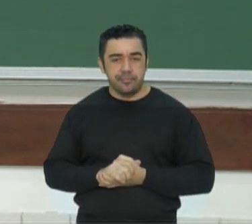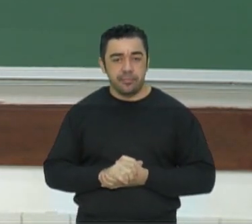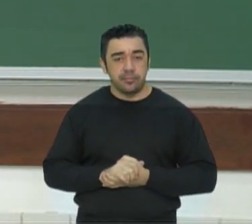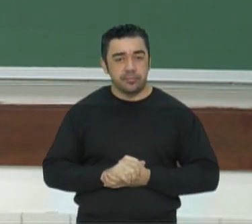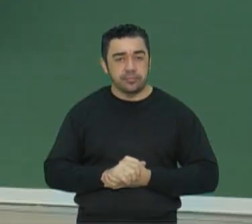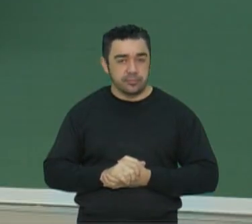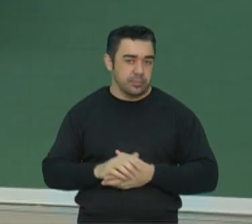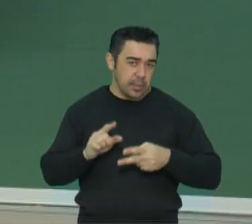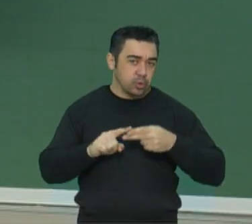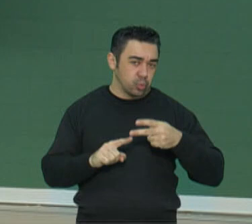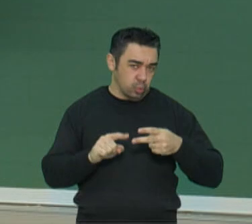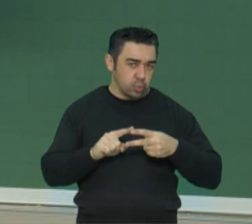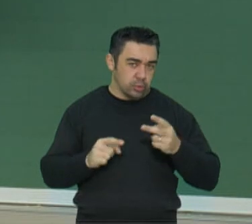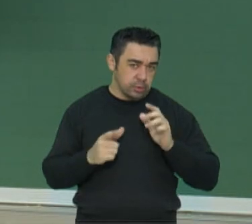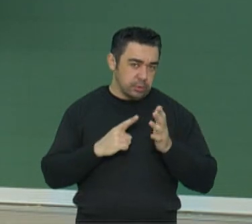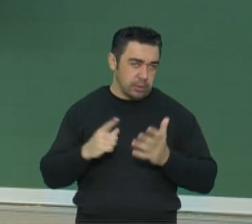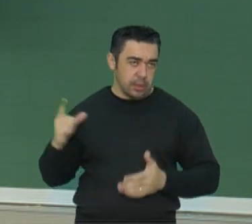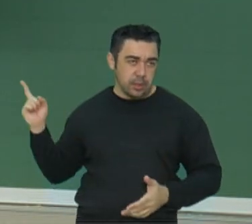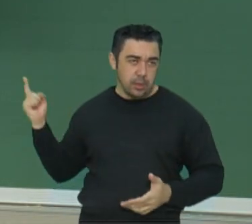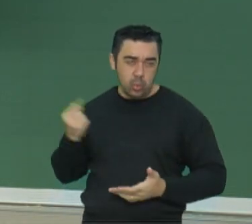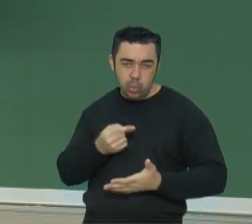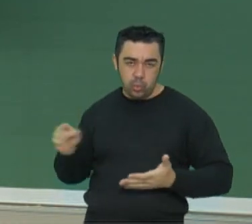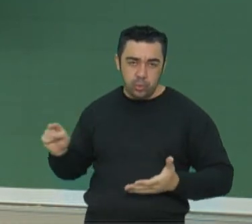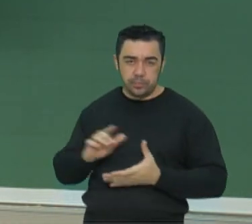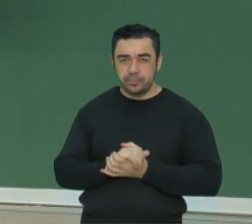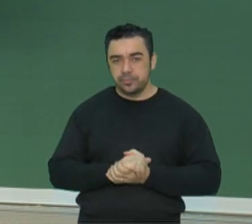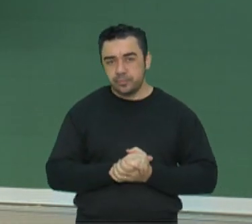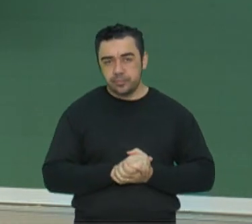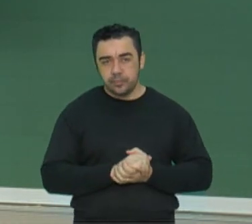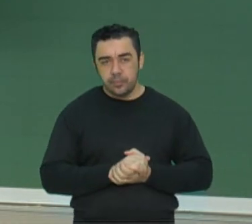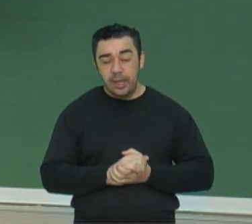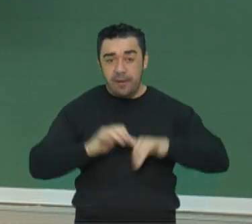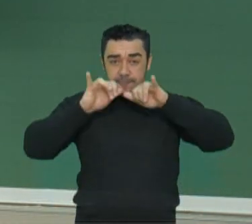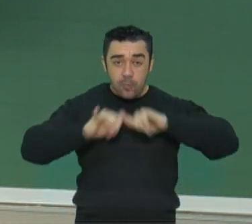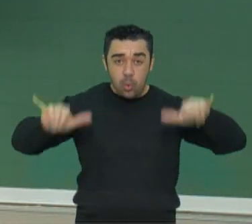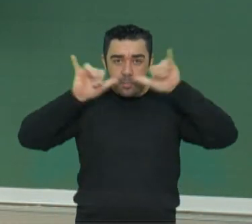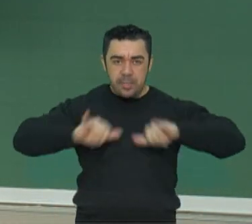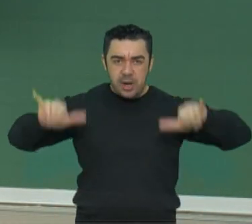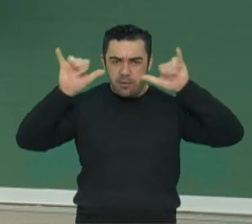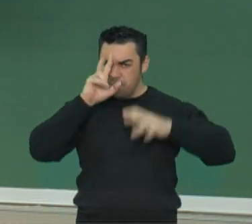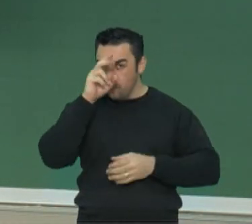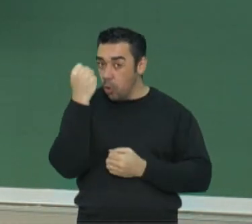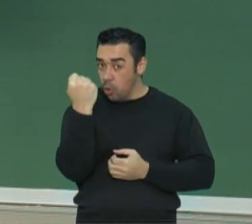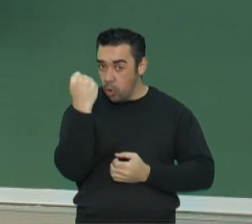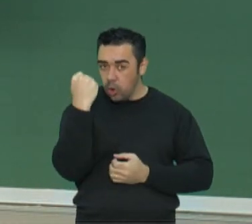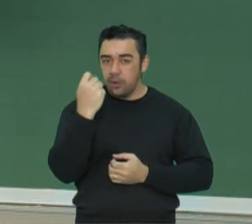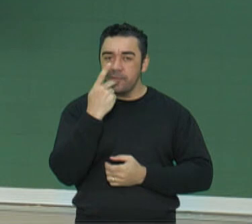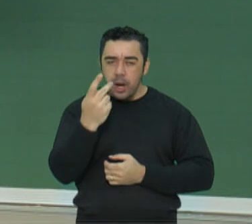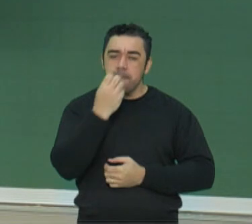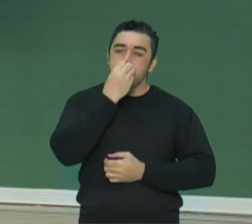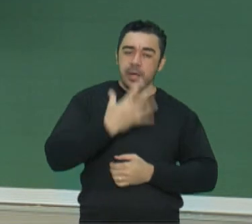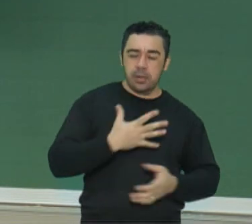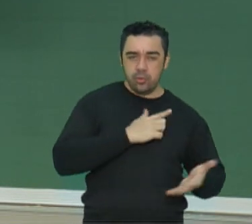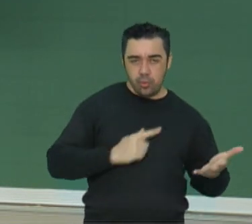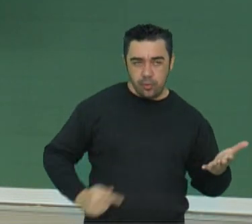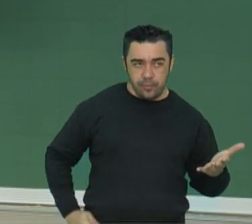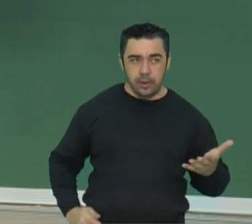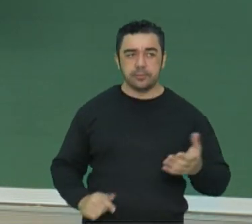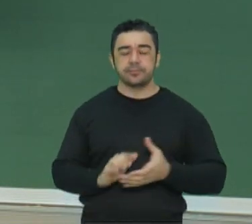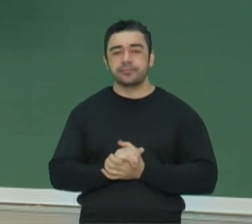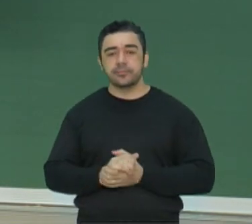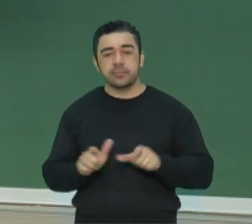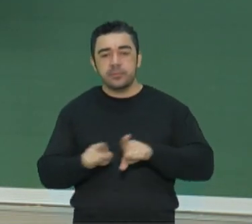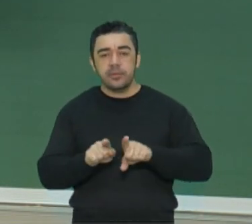características que normalmente vêm associadas. Forte propaganda, falar muito bem do governo. Ao mesmo tempo,